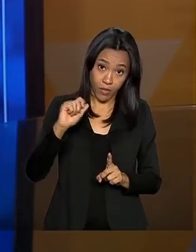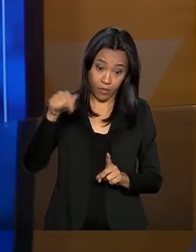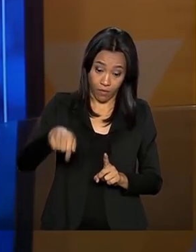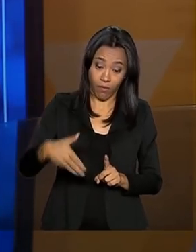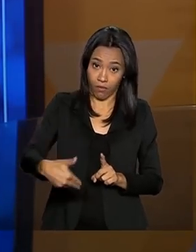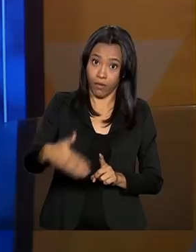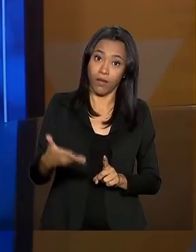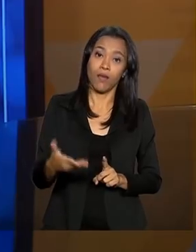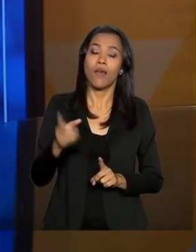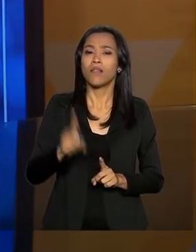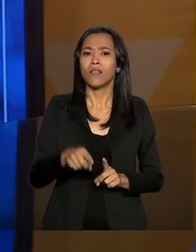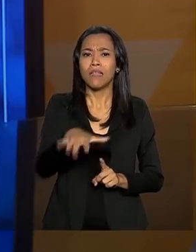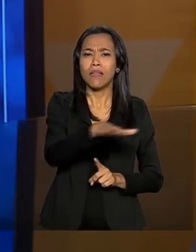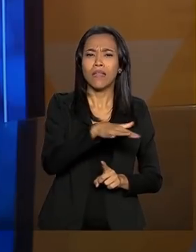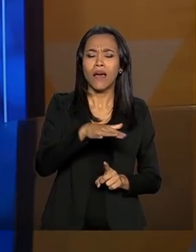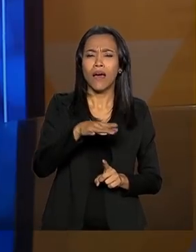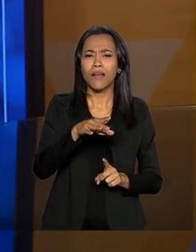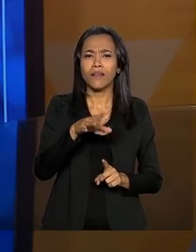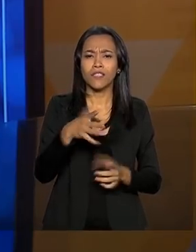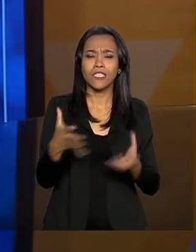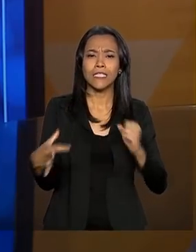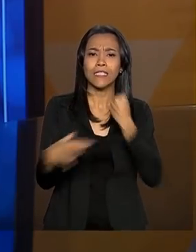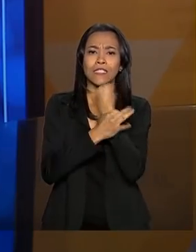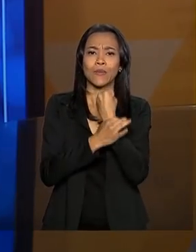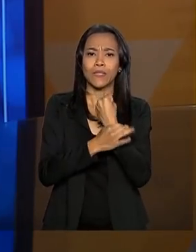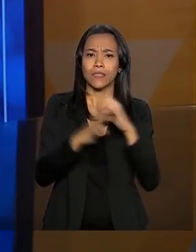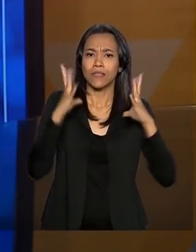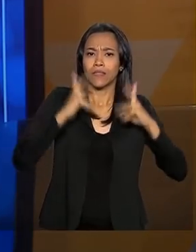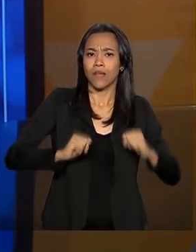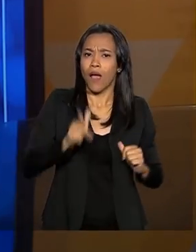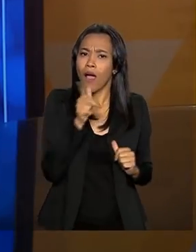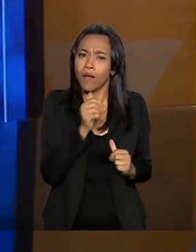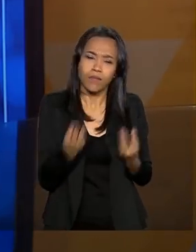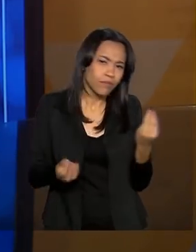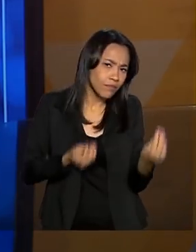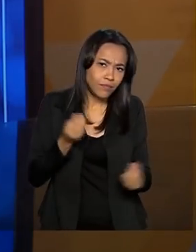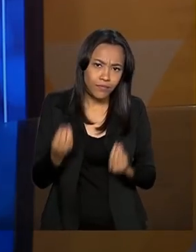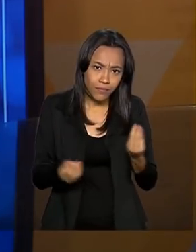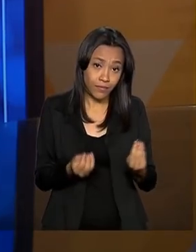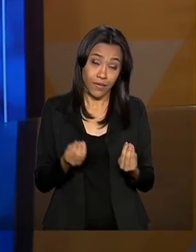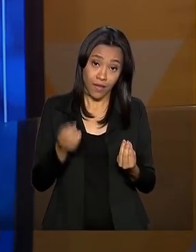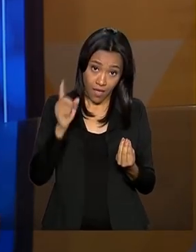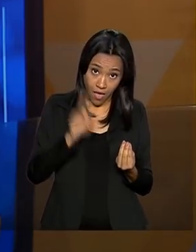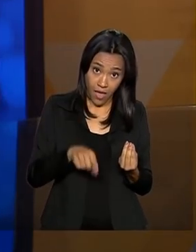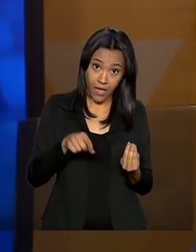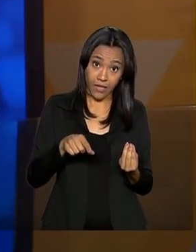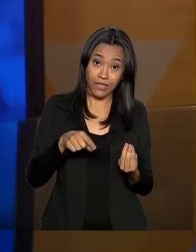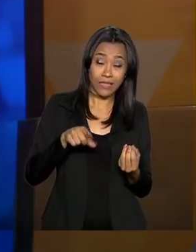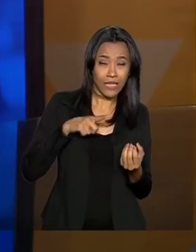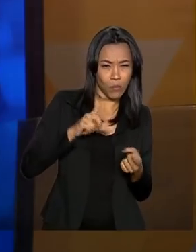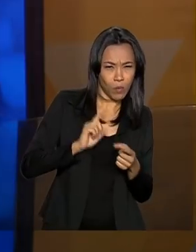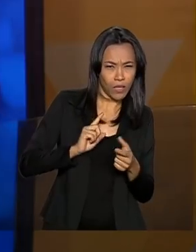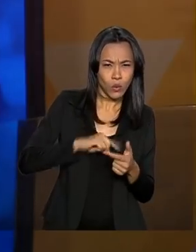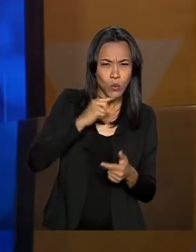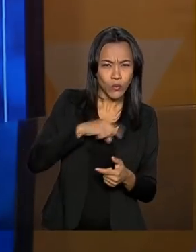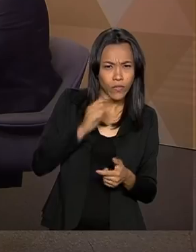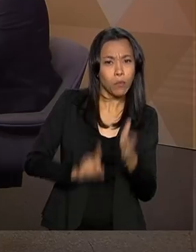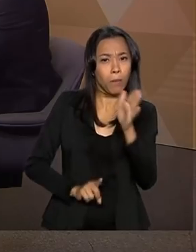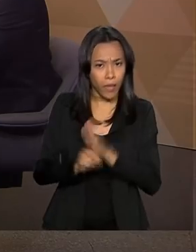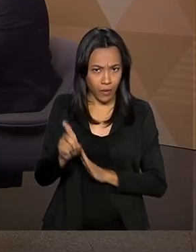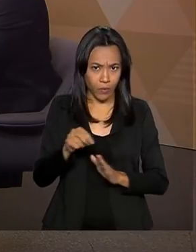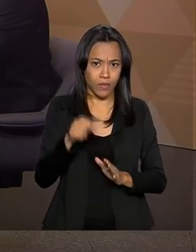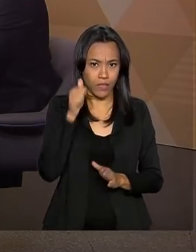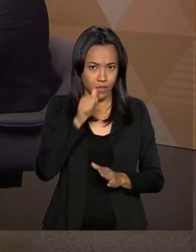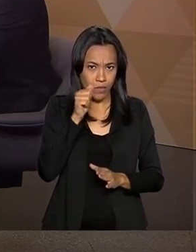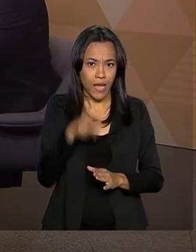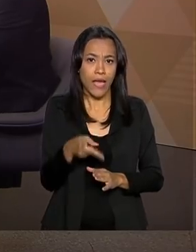Segurança Hídrica. E ele, de uma certa forma, se encaixa na dúvida e na pergunta da Kátia Reis,